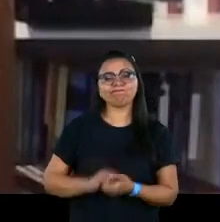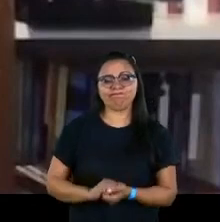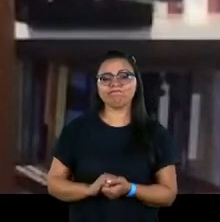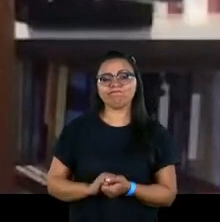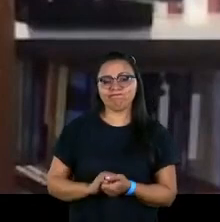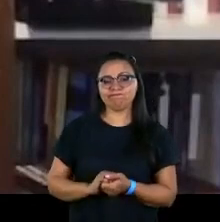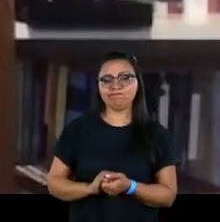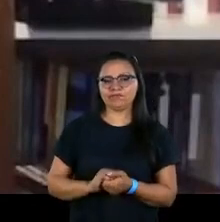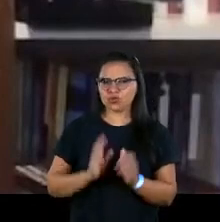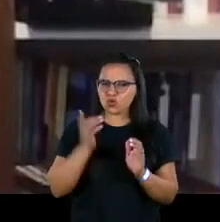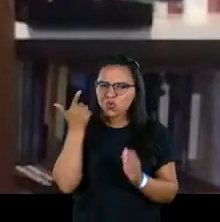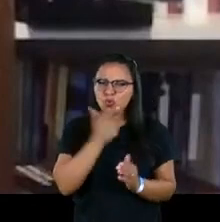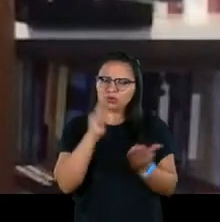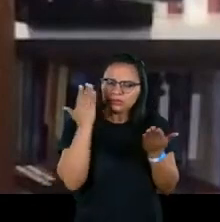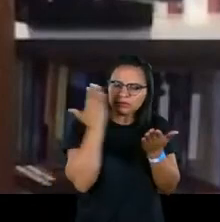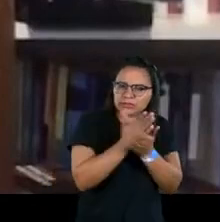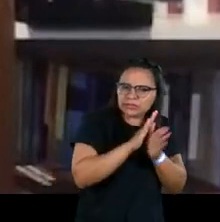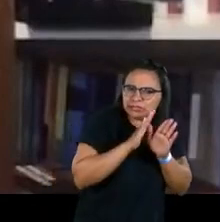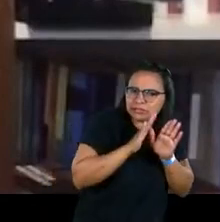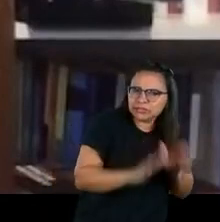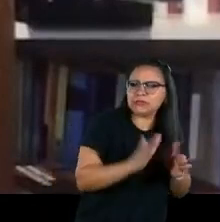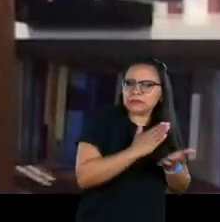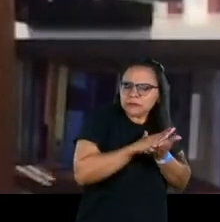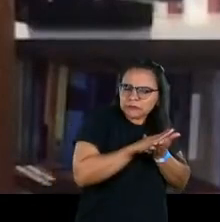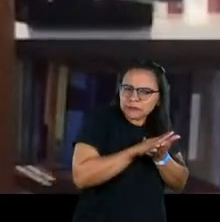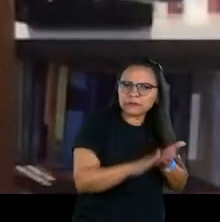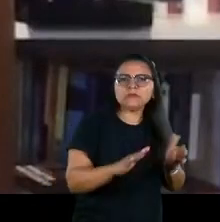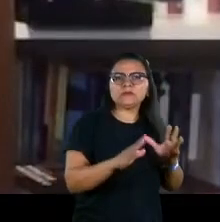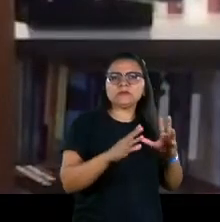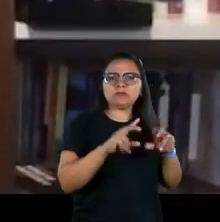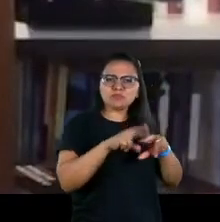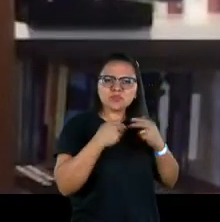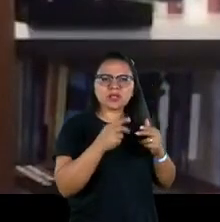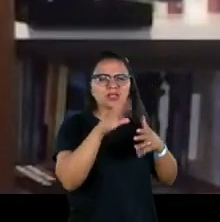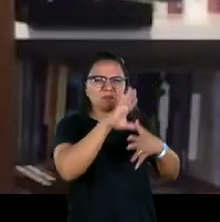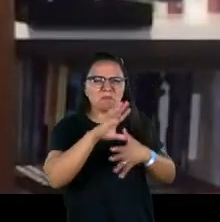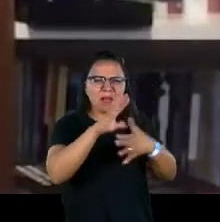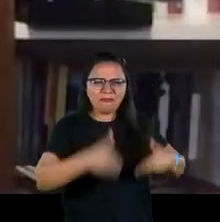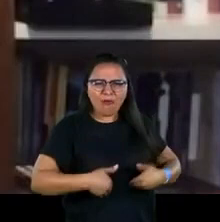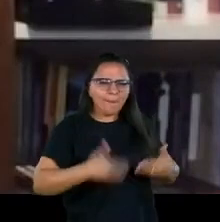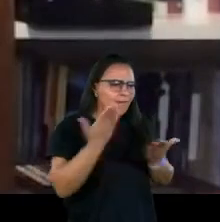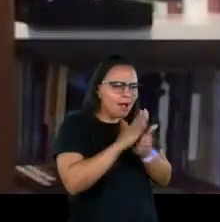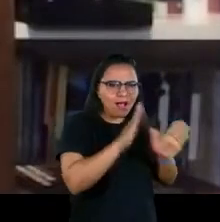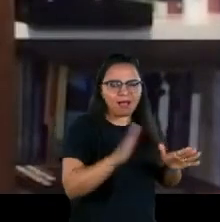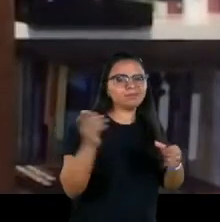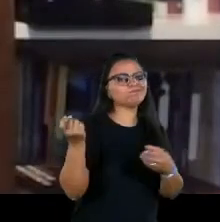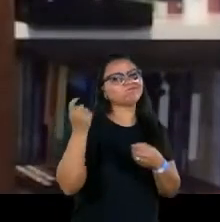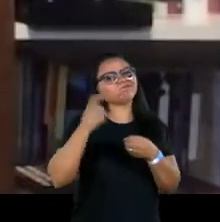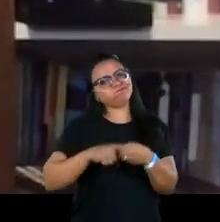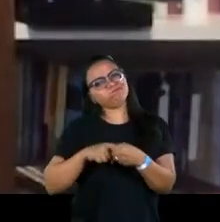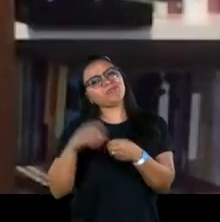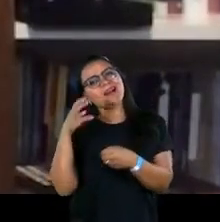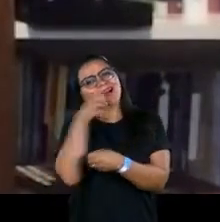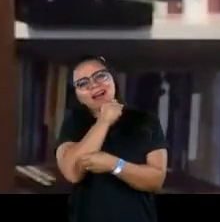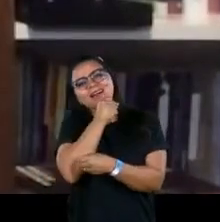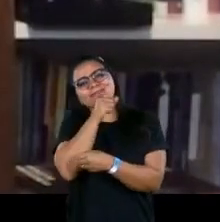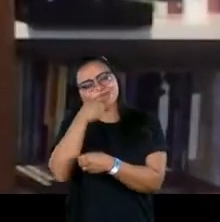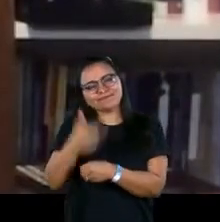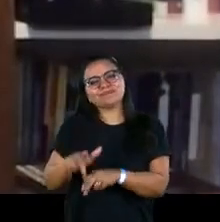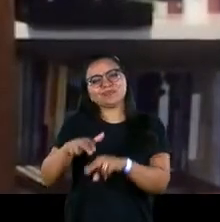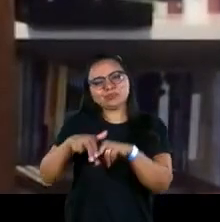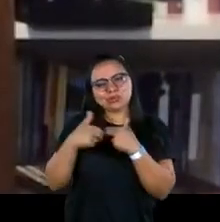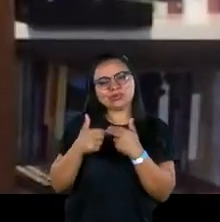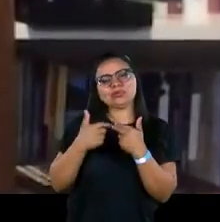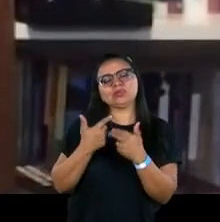Chegamos a superar, a chegar na questão de sair do mapa da fome, mas voltamos meio que rapidamente em função